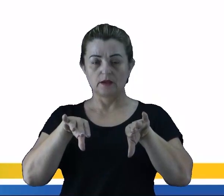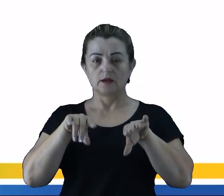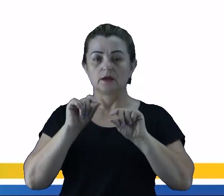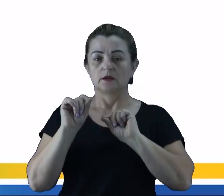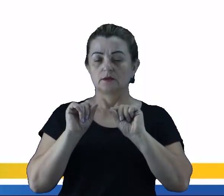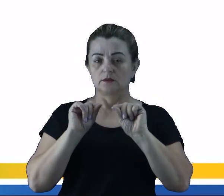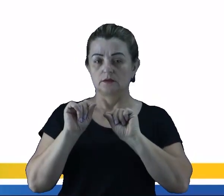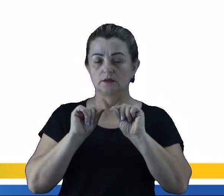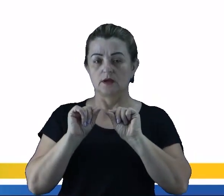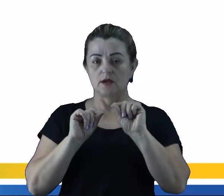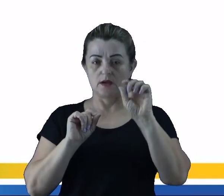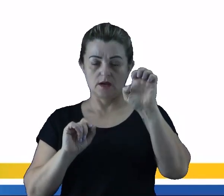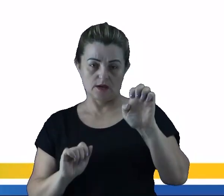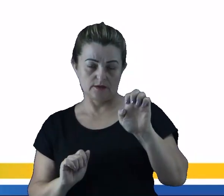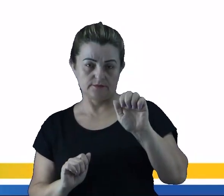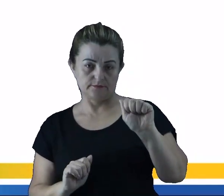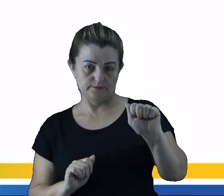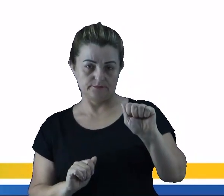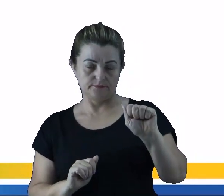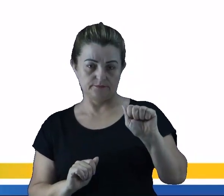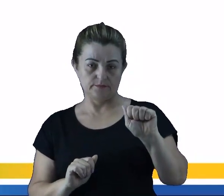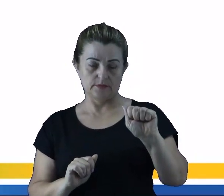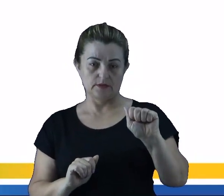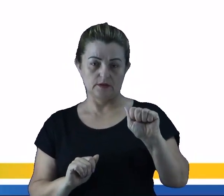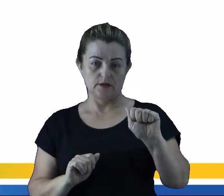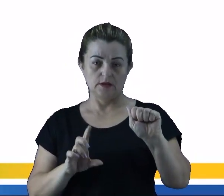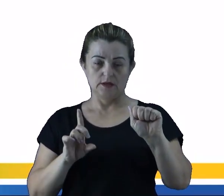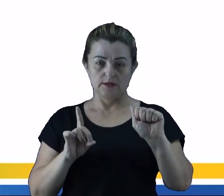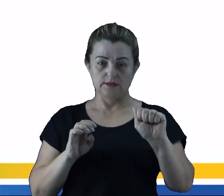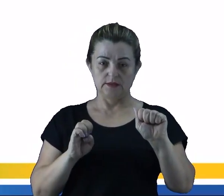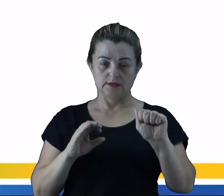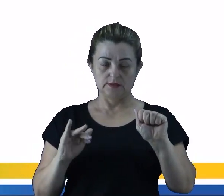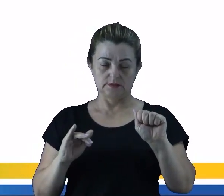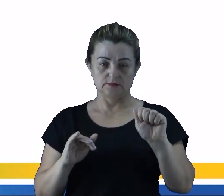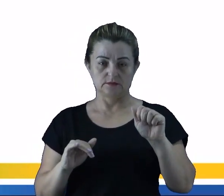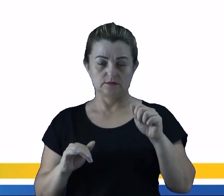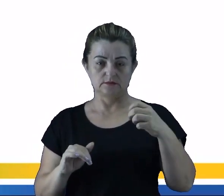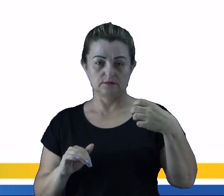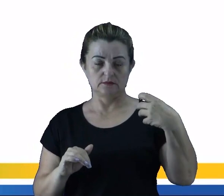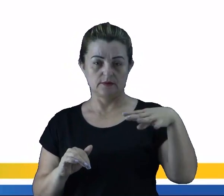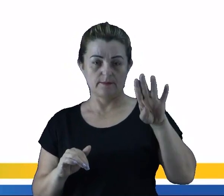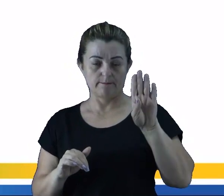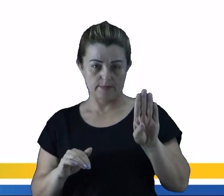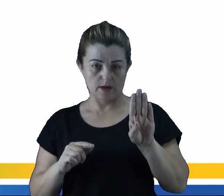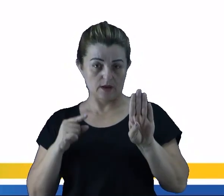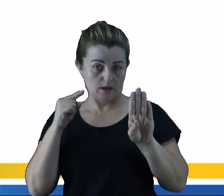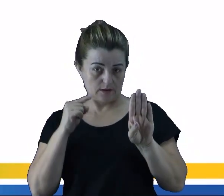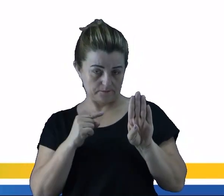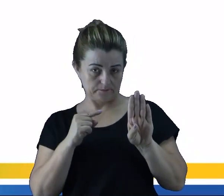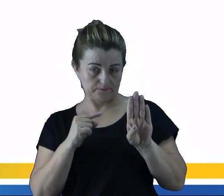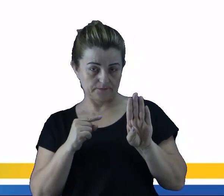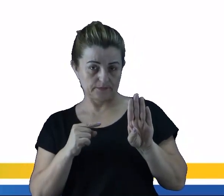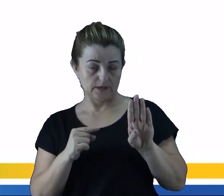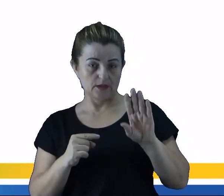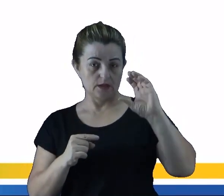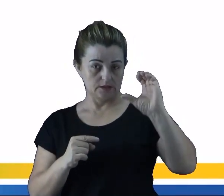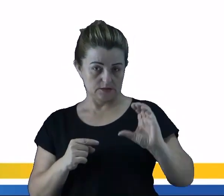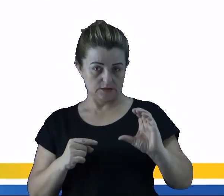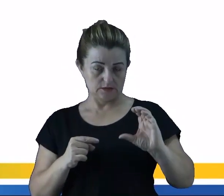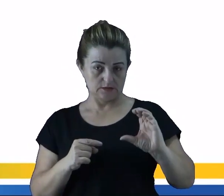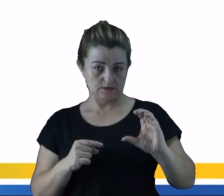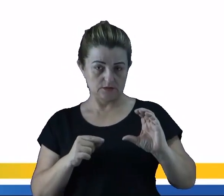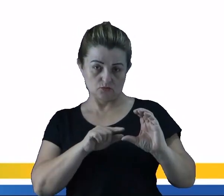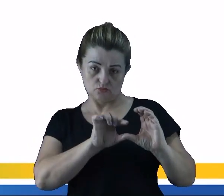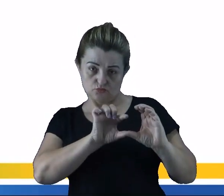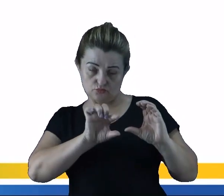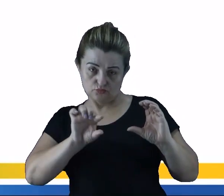respectivamente, A, flotação e decantação, B, decomposição e centrifugação, letra C,